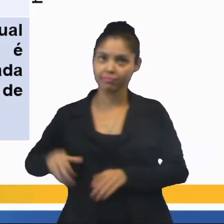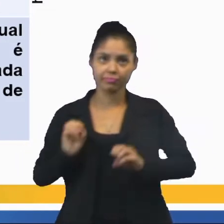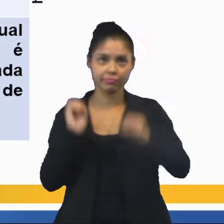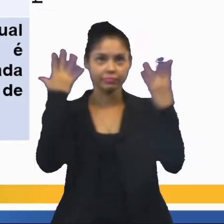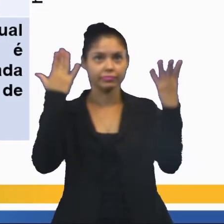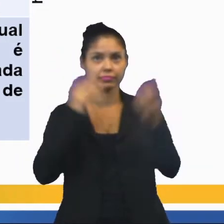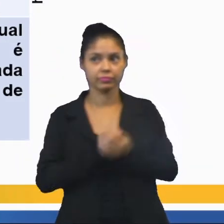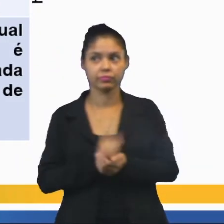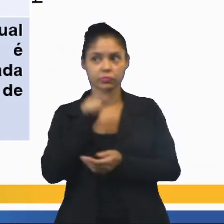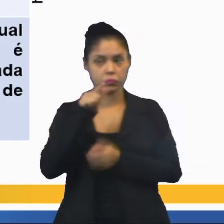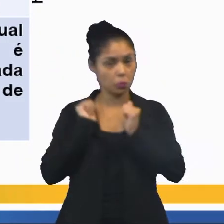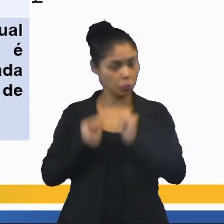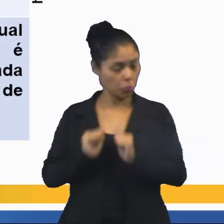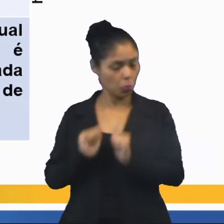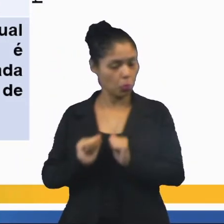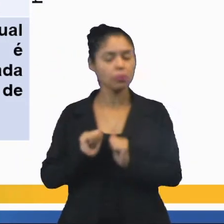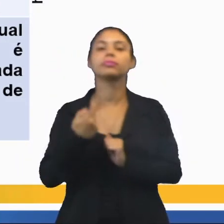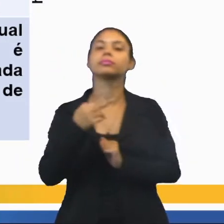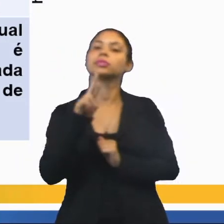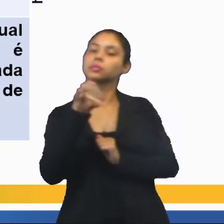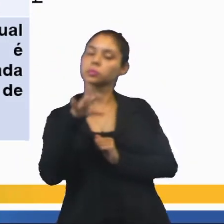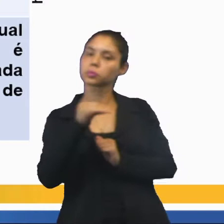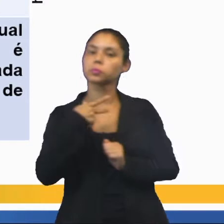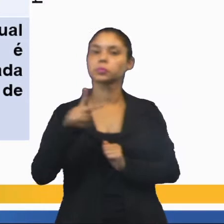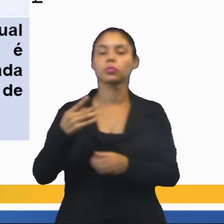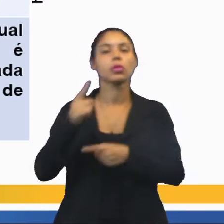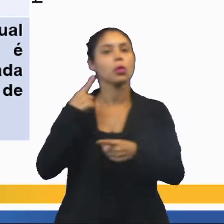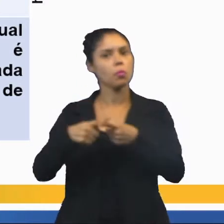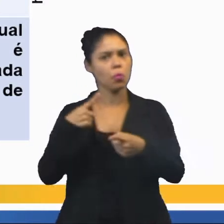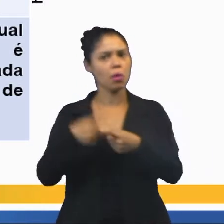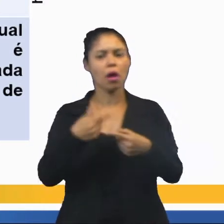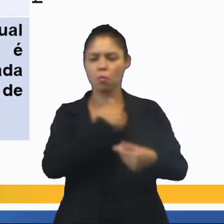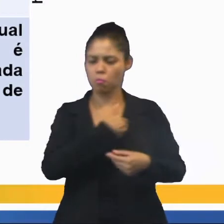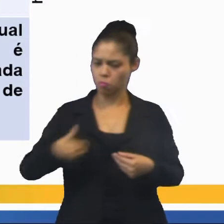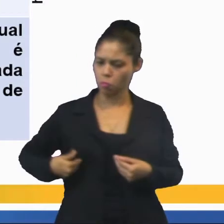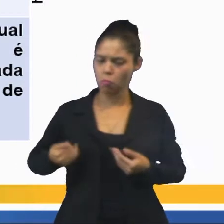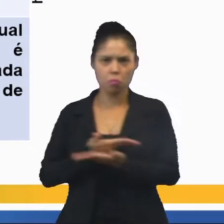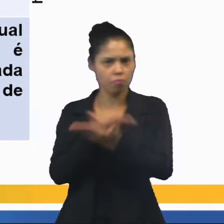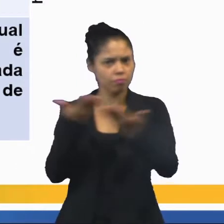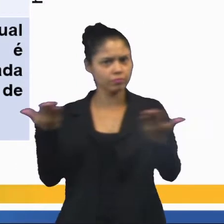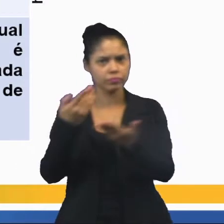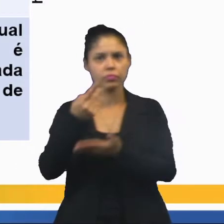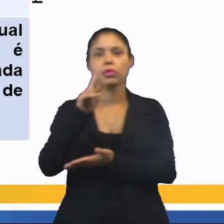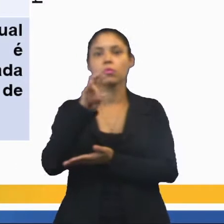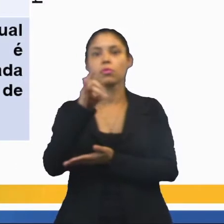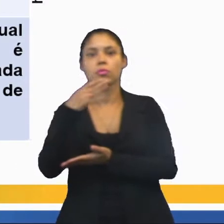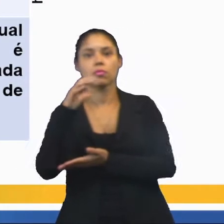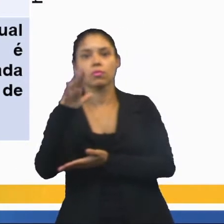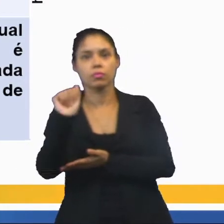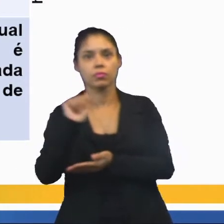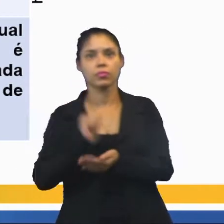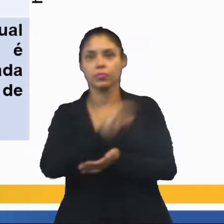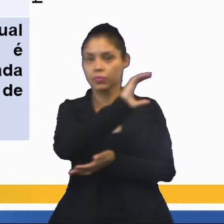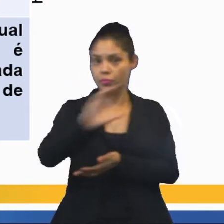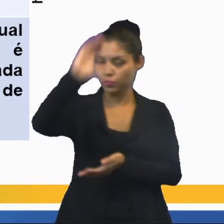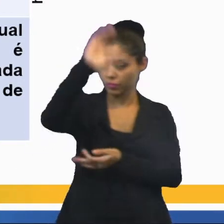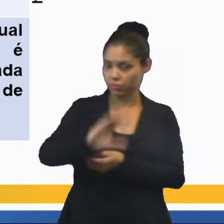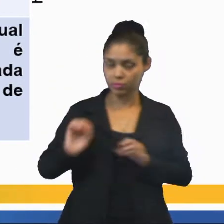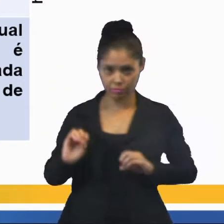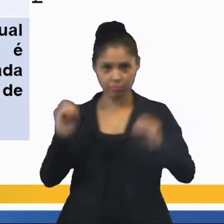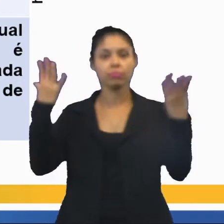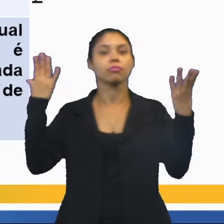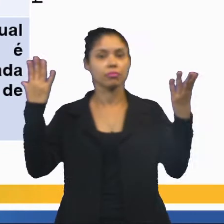geralmente você pode participar dela porque ela é pública. O exemplo, uma procissão dos católicos é uma celebração